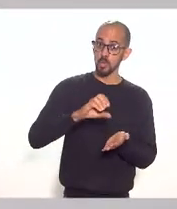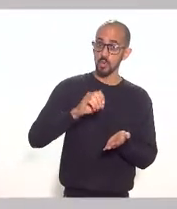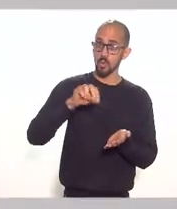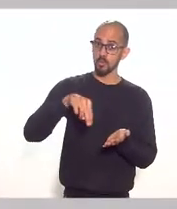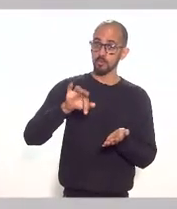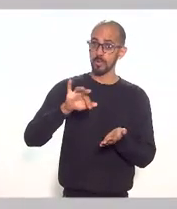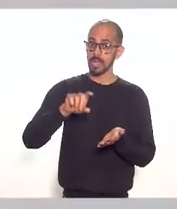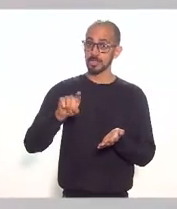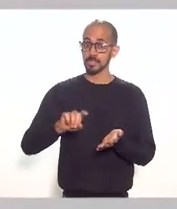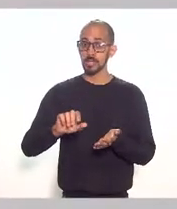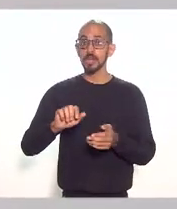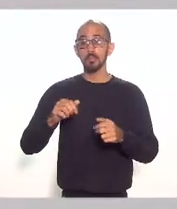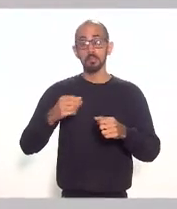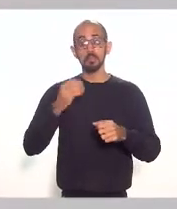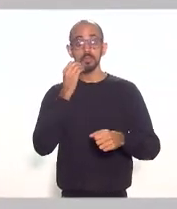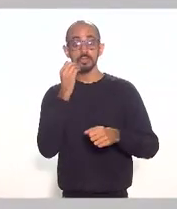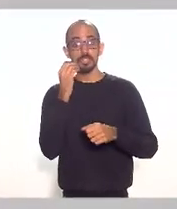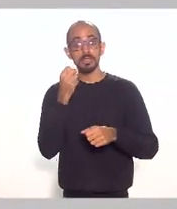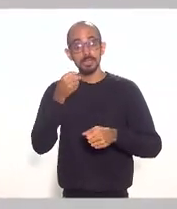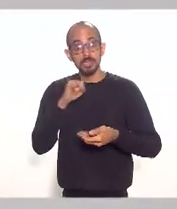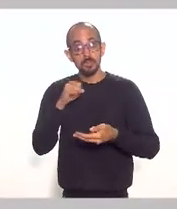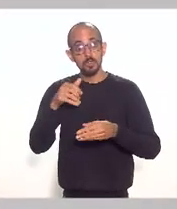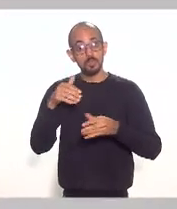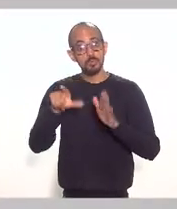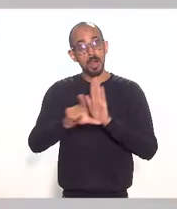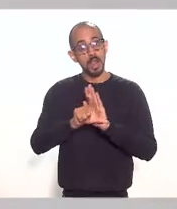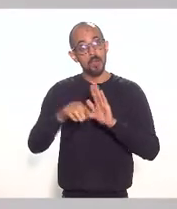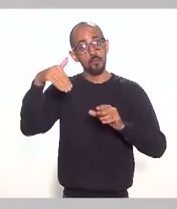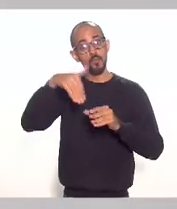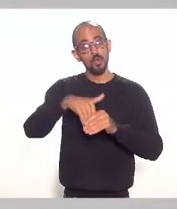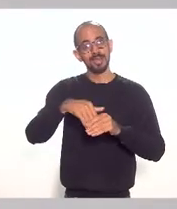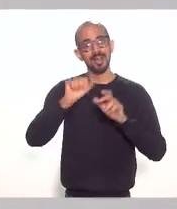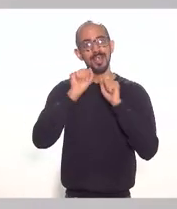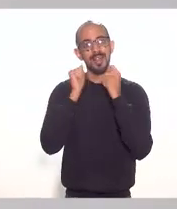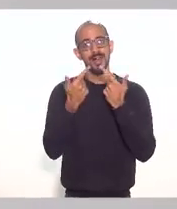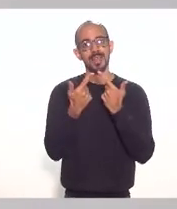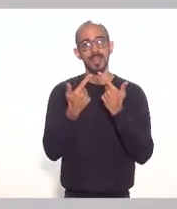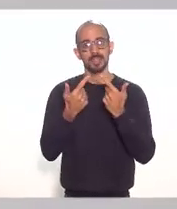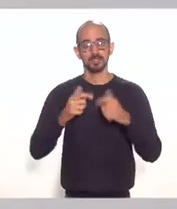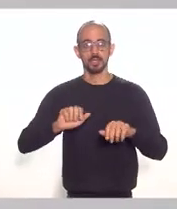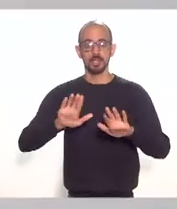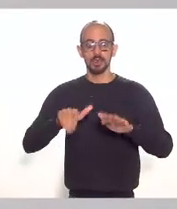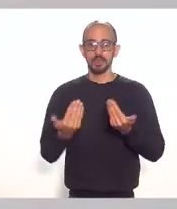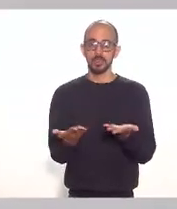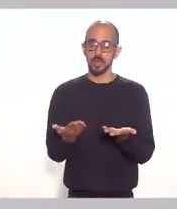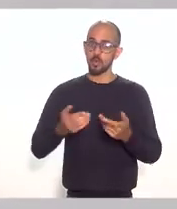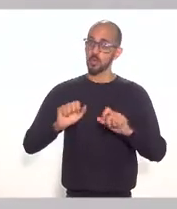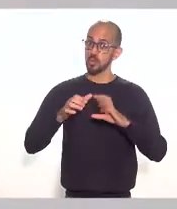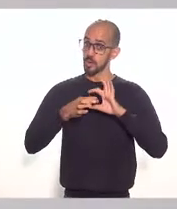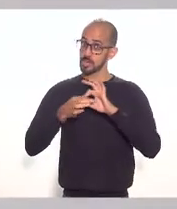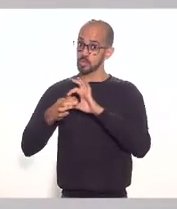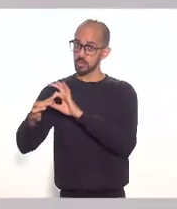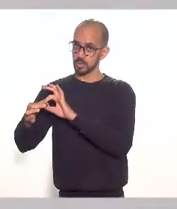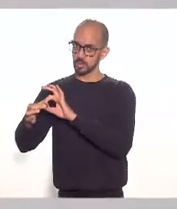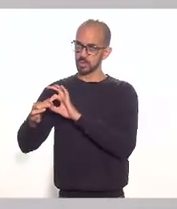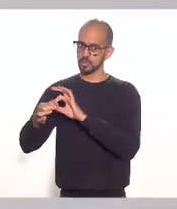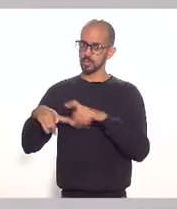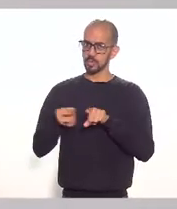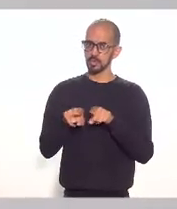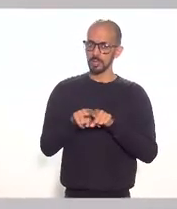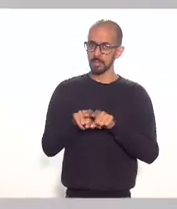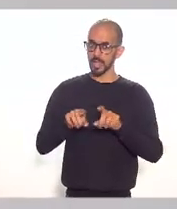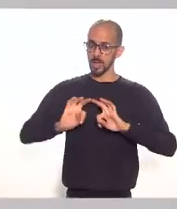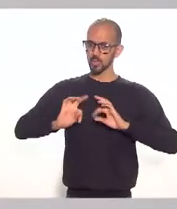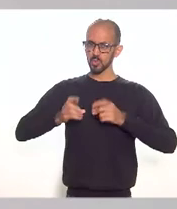lei votada no Parlamento. Nesse contexto e também considerando toda a questão mercadológica